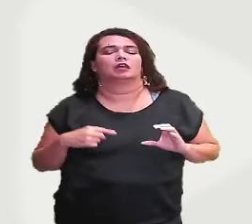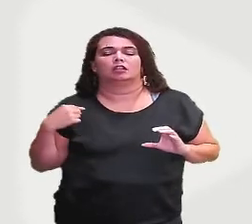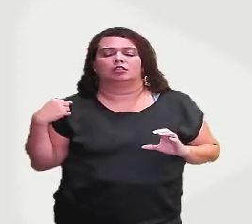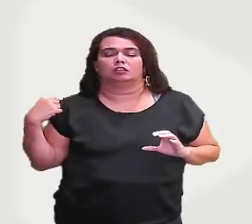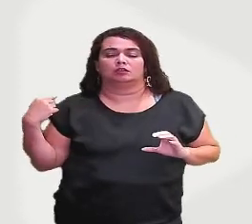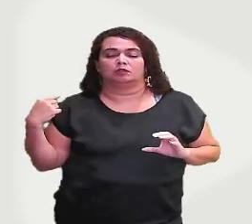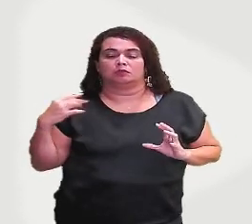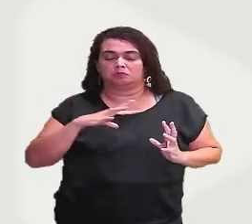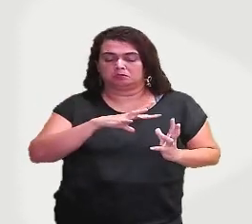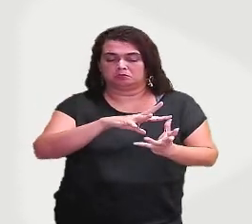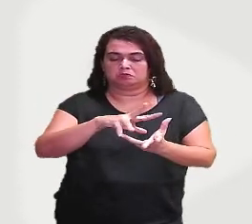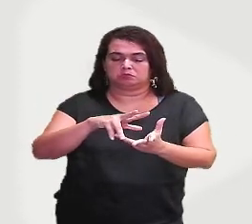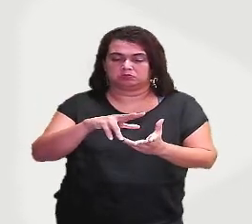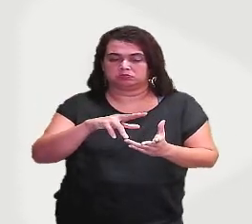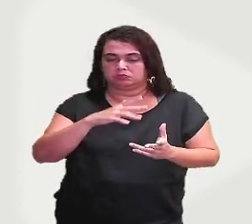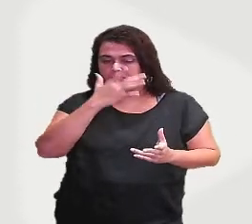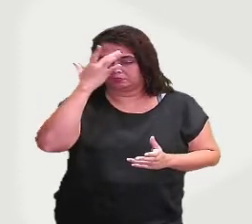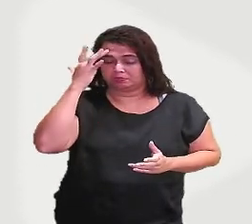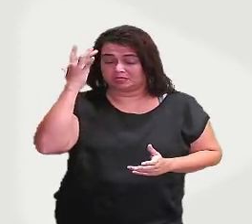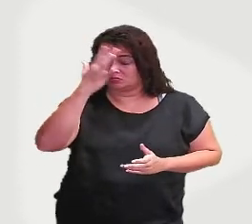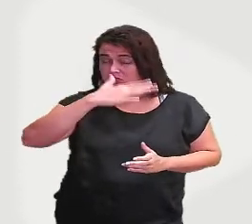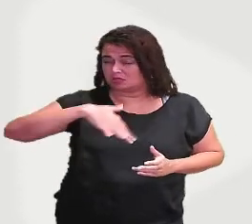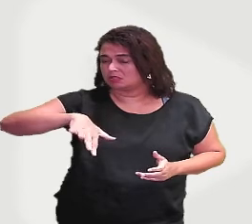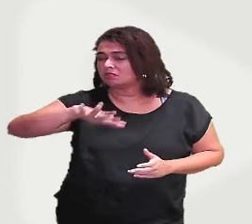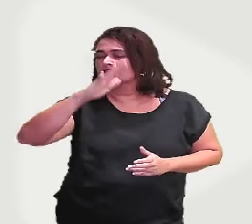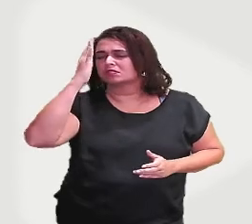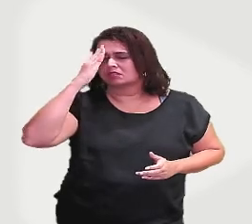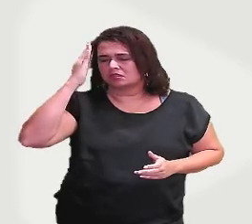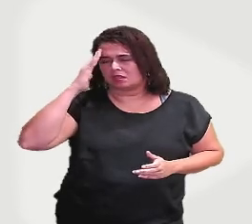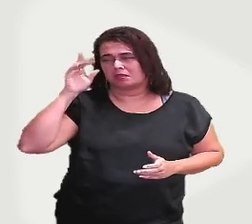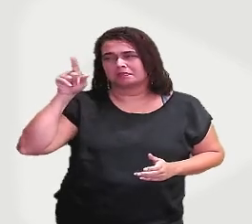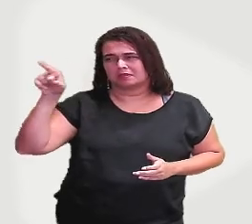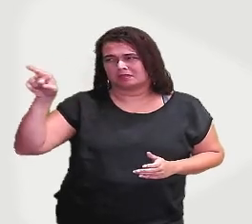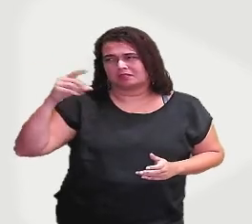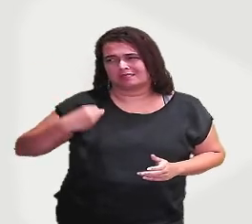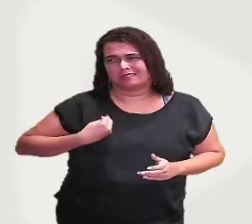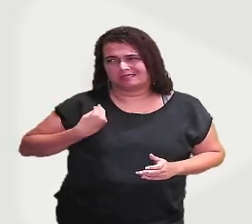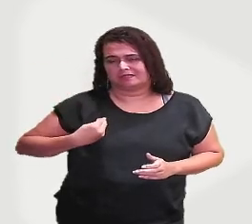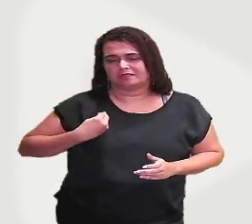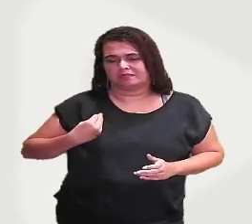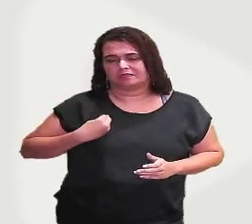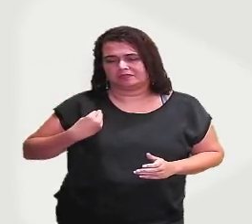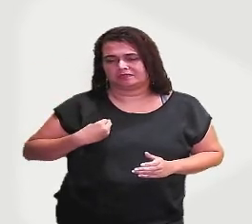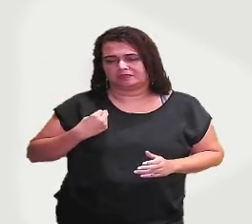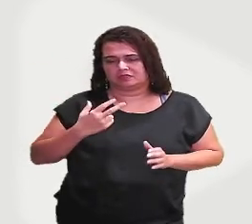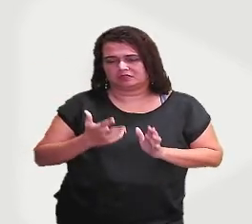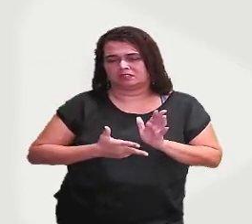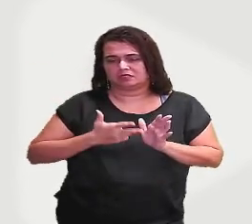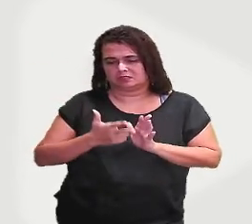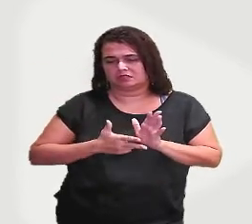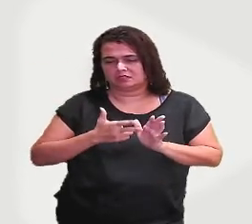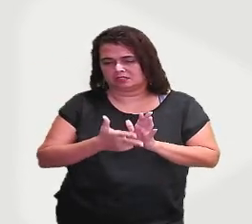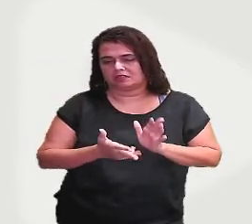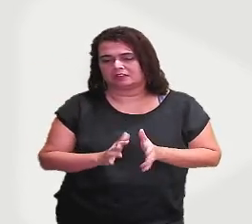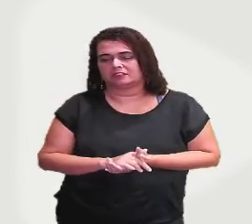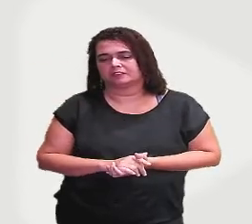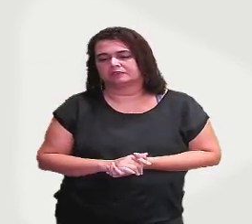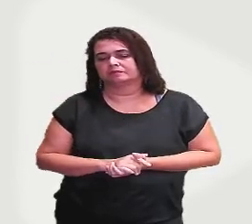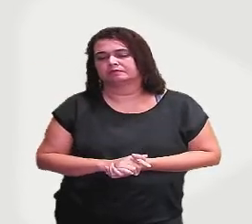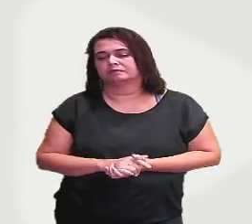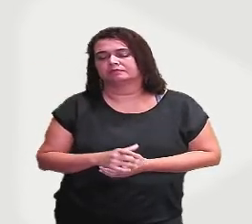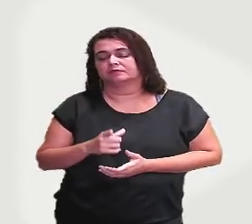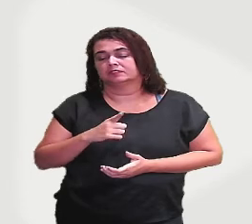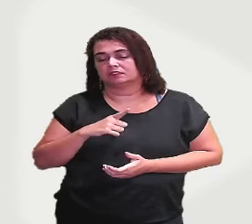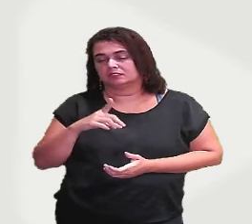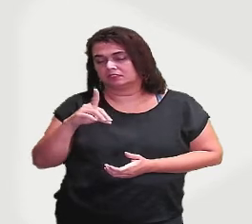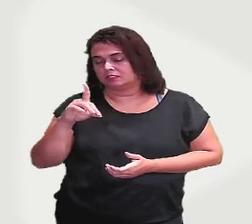sabia da existência desses trens que estavam sendo ocultados. Então, aí, De mais esses, né? O num é o